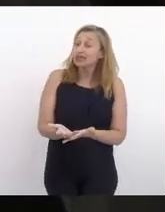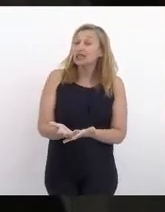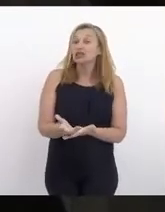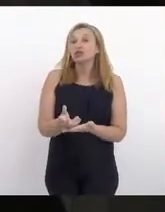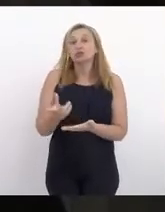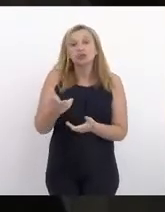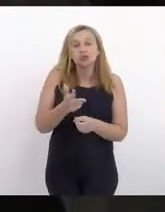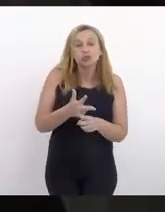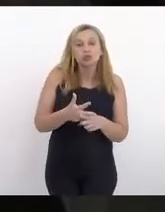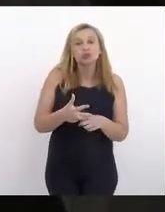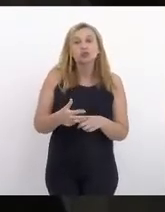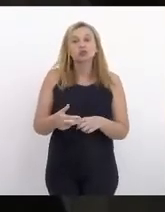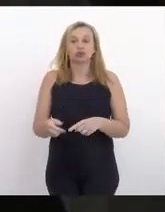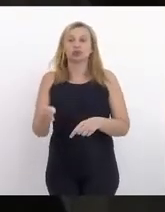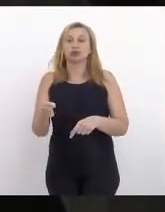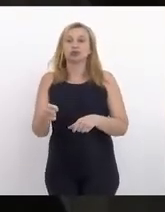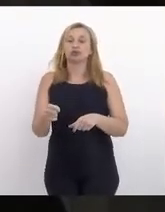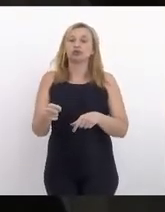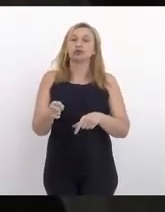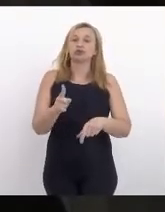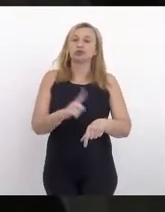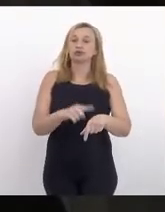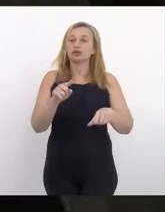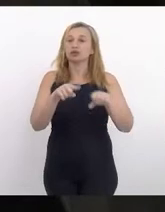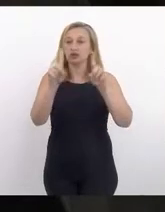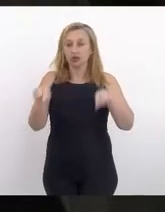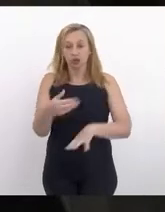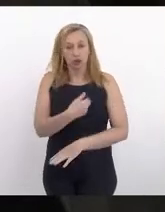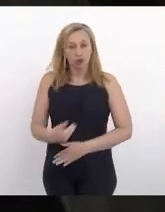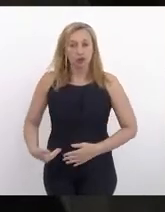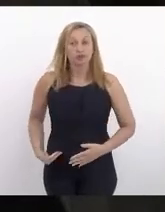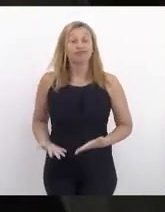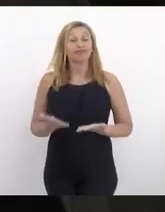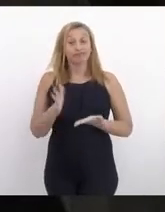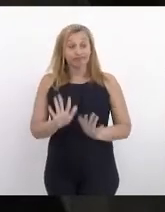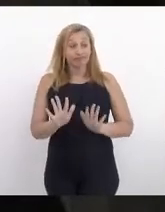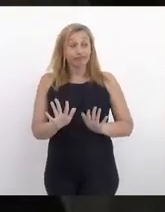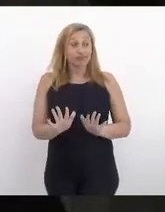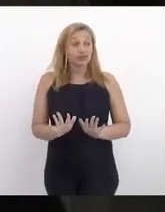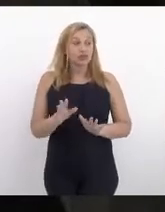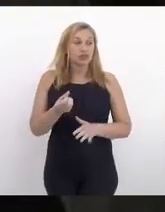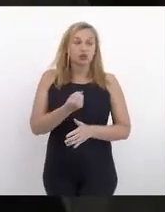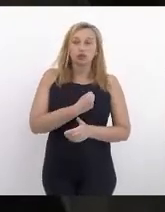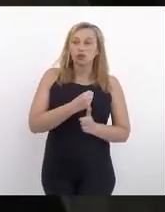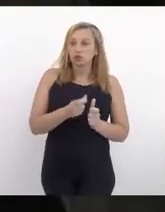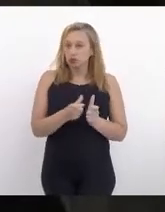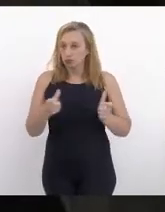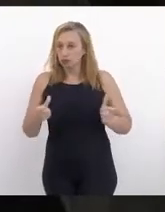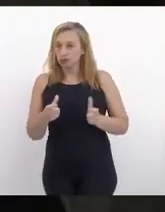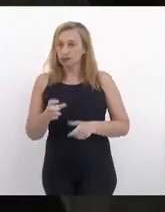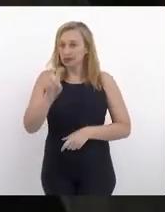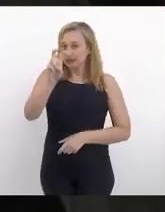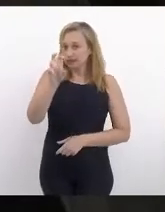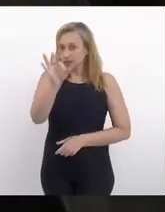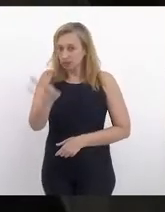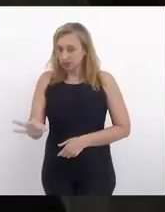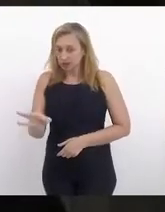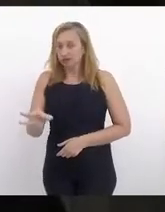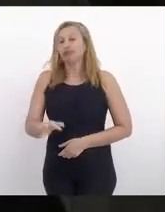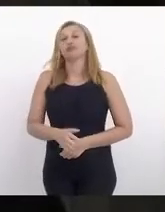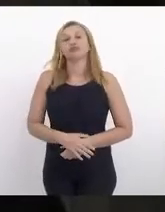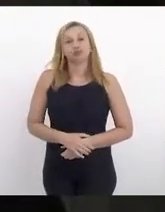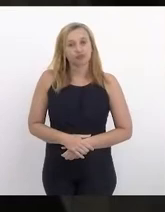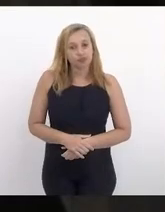vencimento do servidor público. É apenas um aumento de margem de 5%